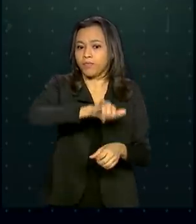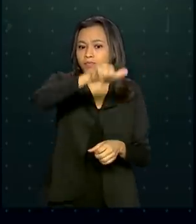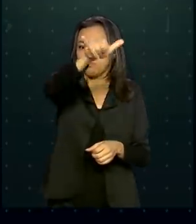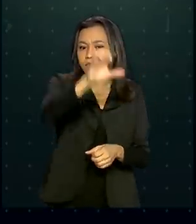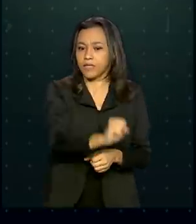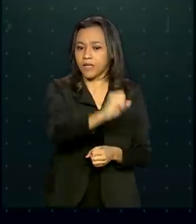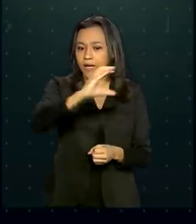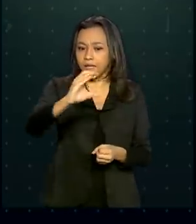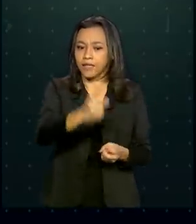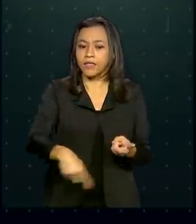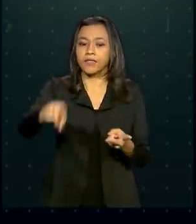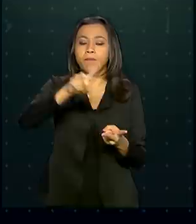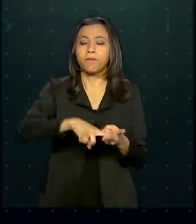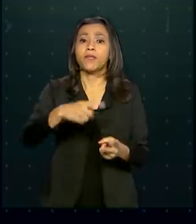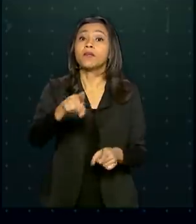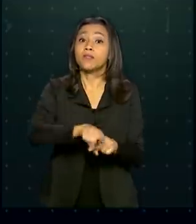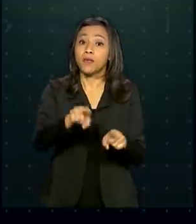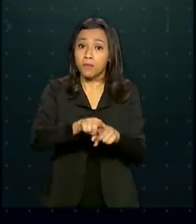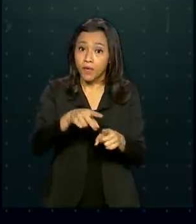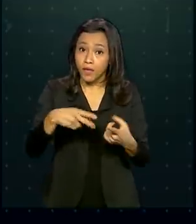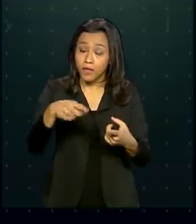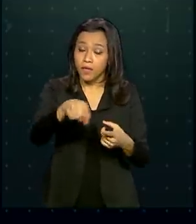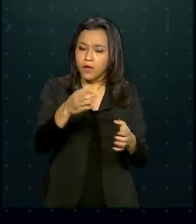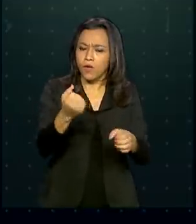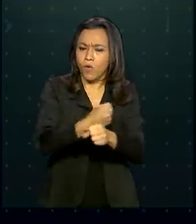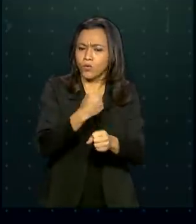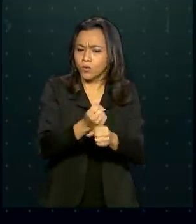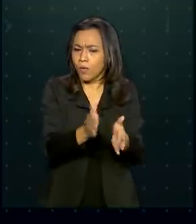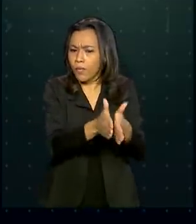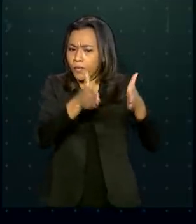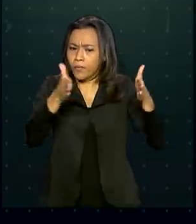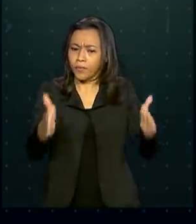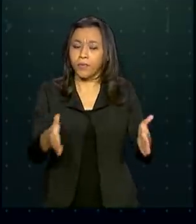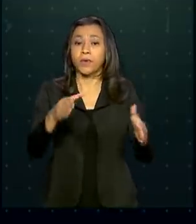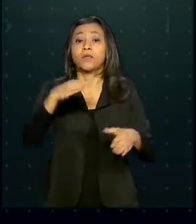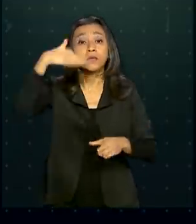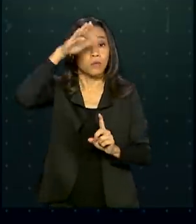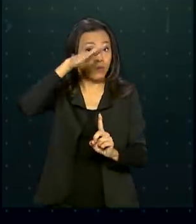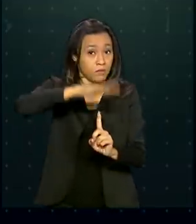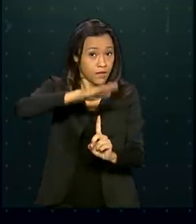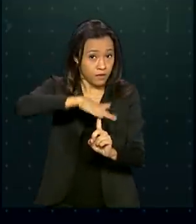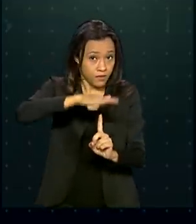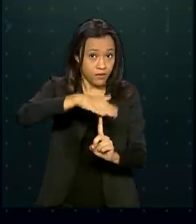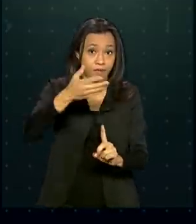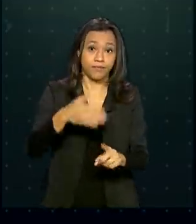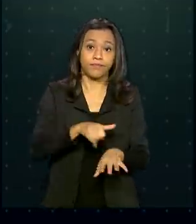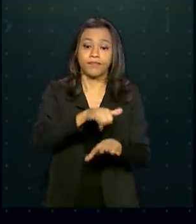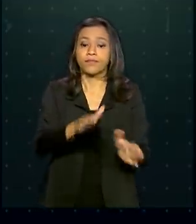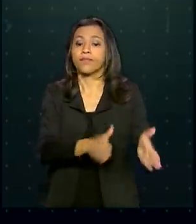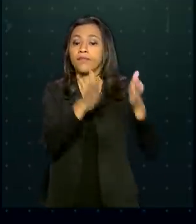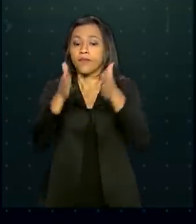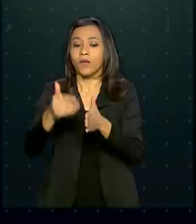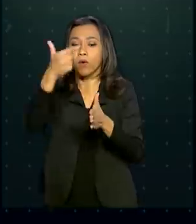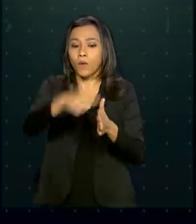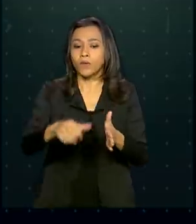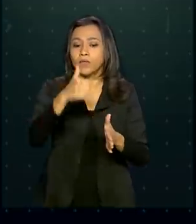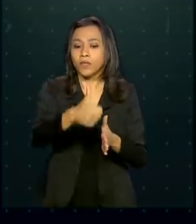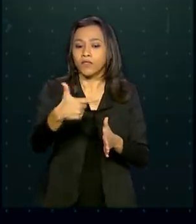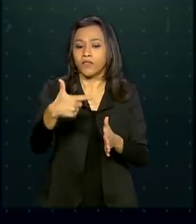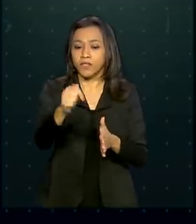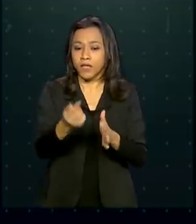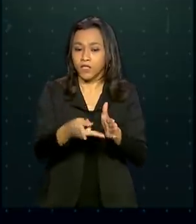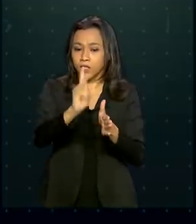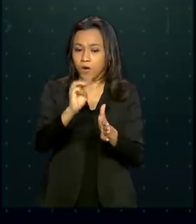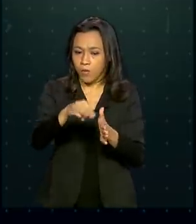e a reforma do aeroporto de Foz do Iguaçu, no Paraná. Nas rodovias foram entregues 127 quilômetros de novas duplicações